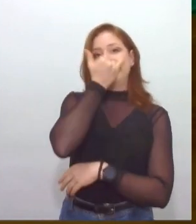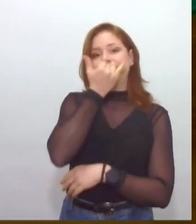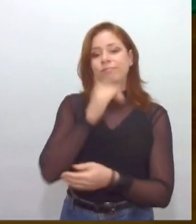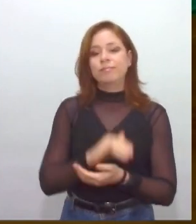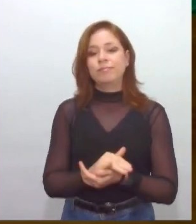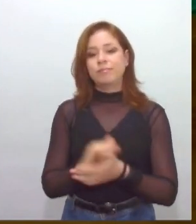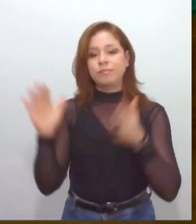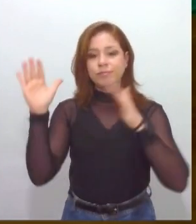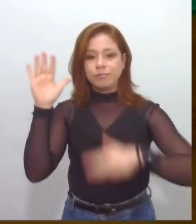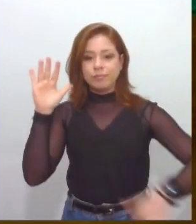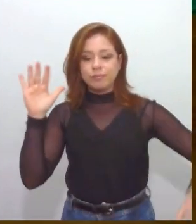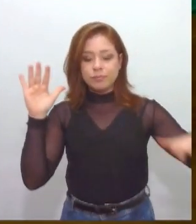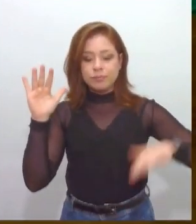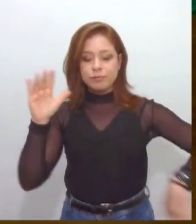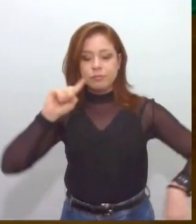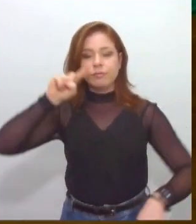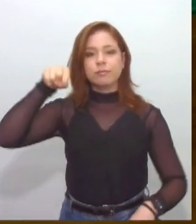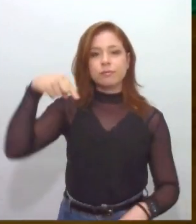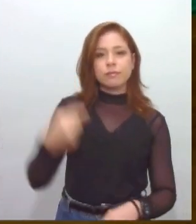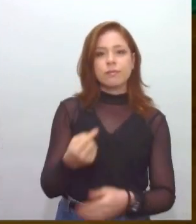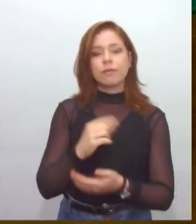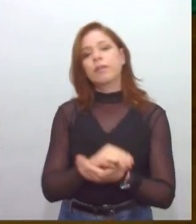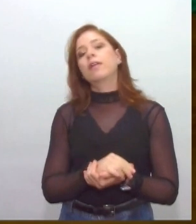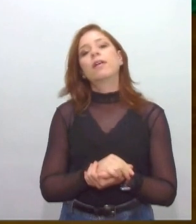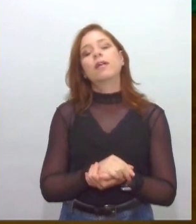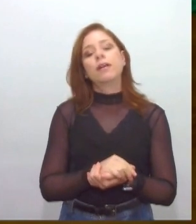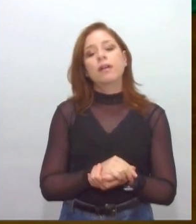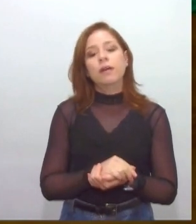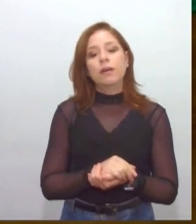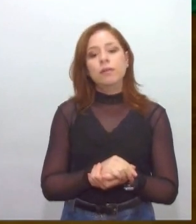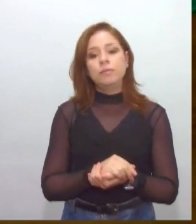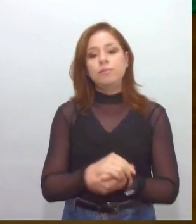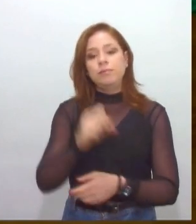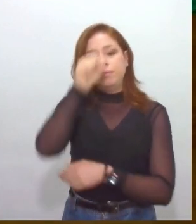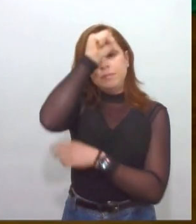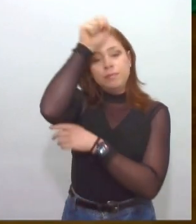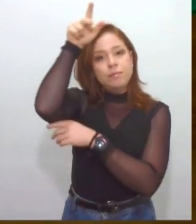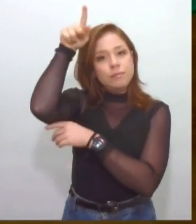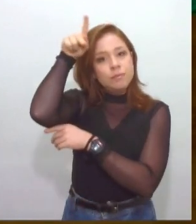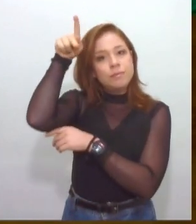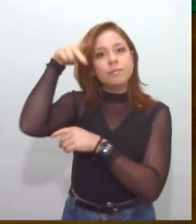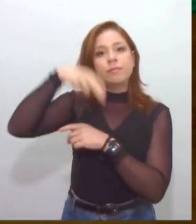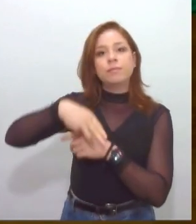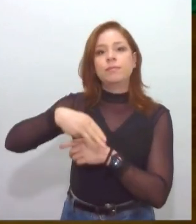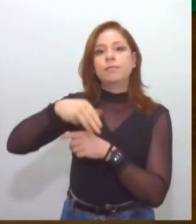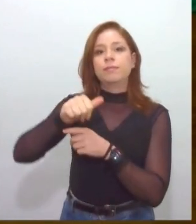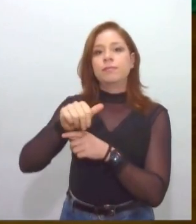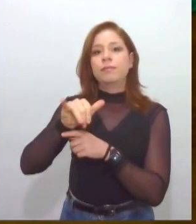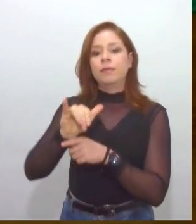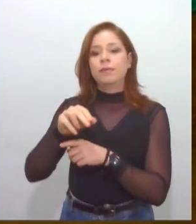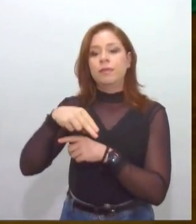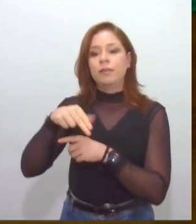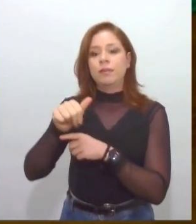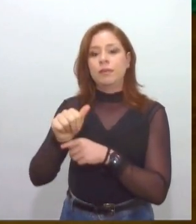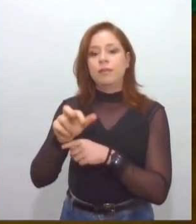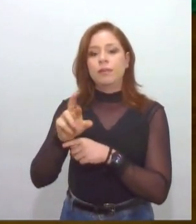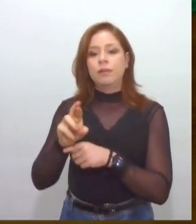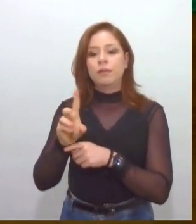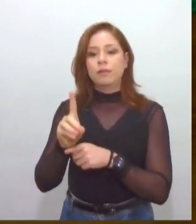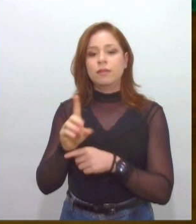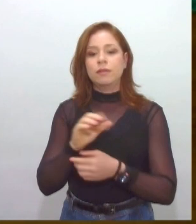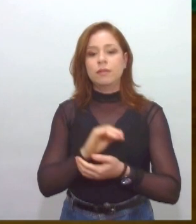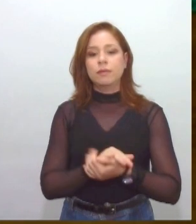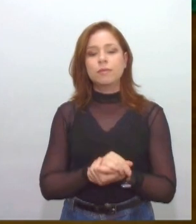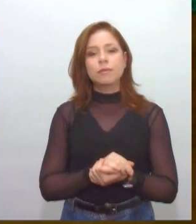depois, um prefeito que era mainardista, Camilo Calazans, quando foi prefeito. Em